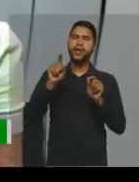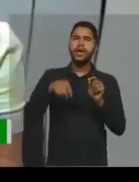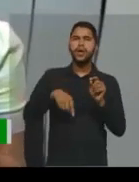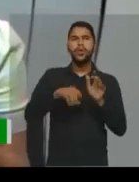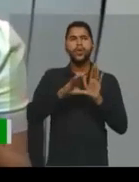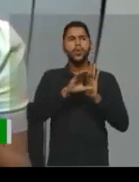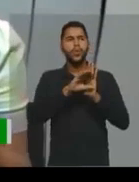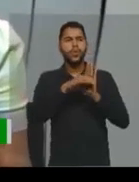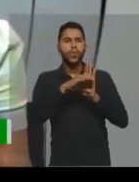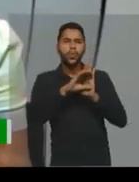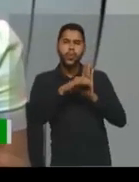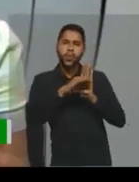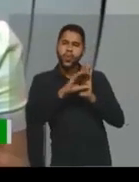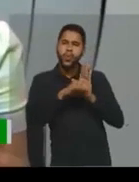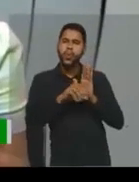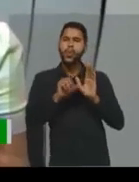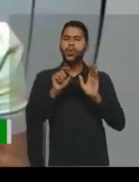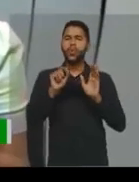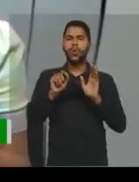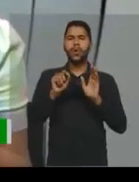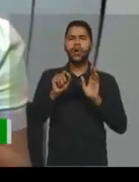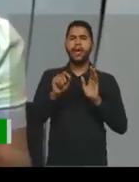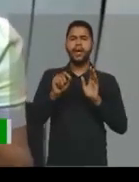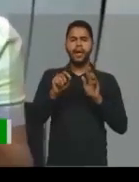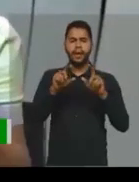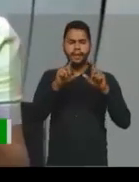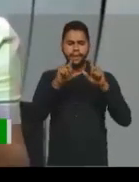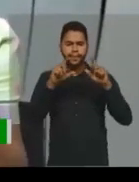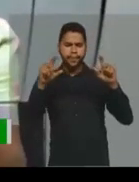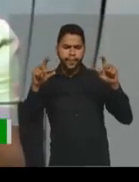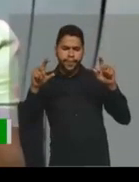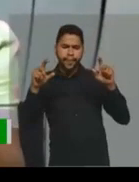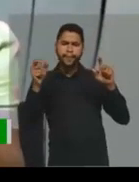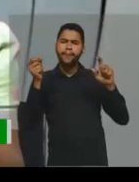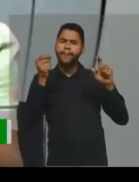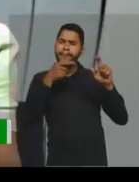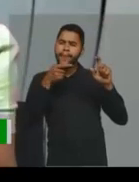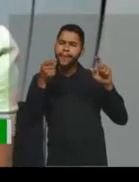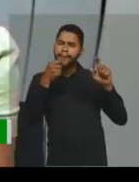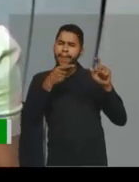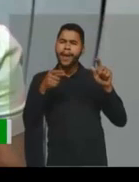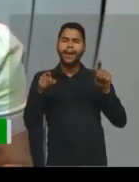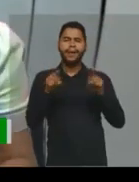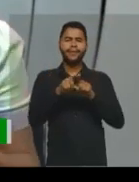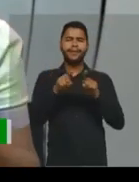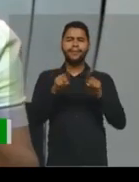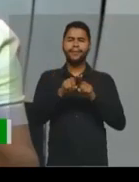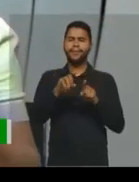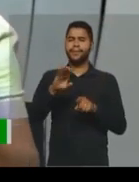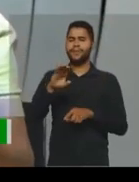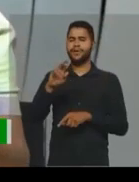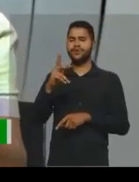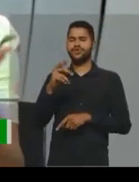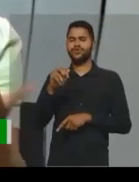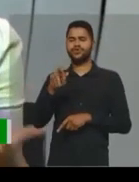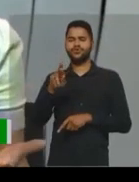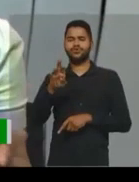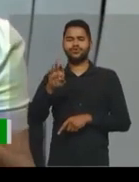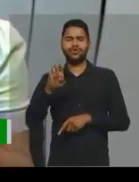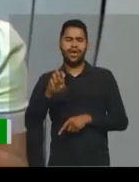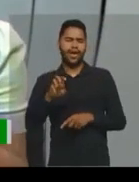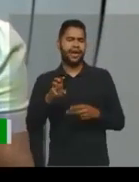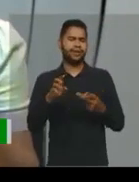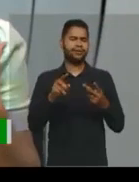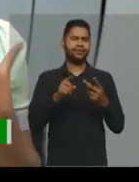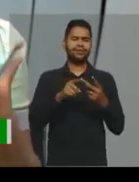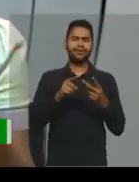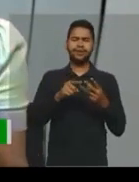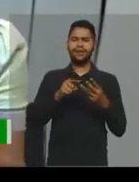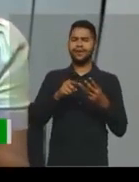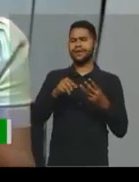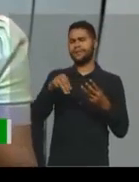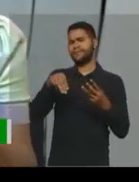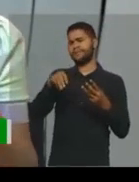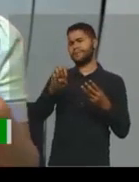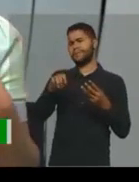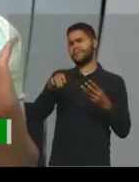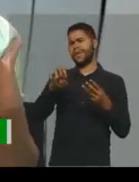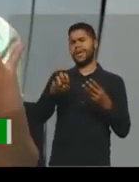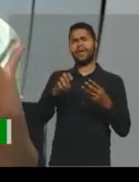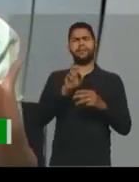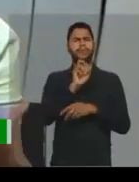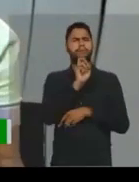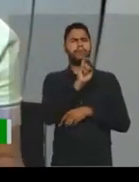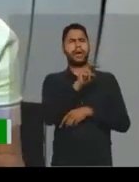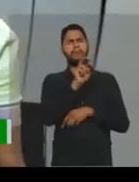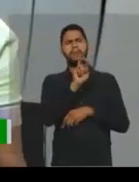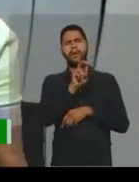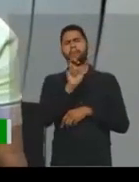conceito, o que é uma tirinha, o que é a charge, o que é o meme, que vocês estão vendo